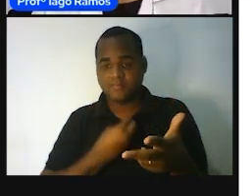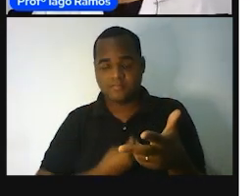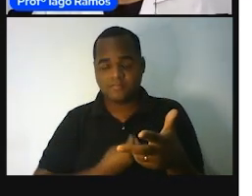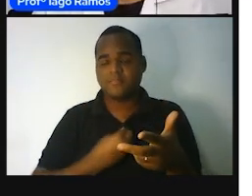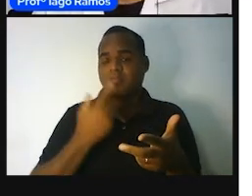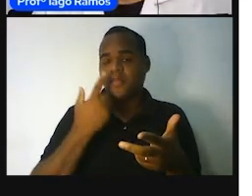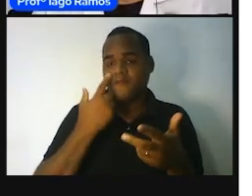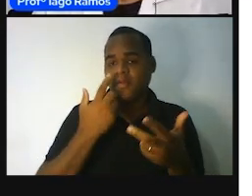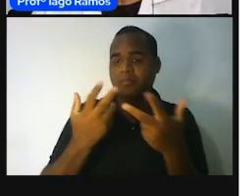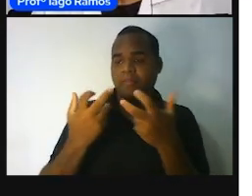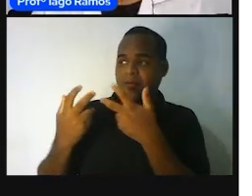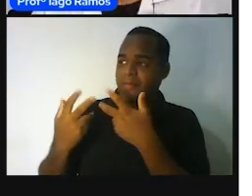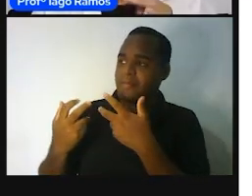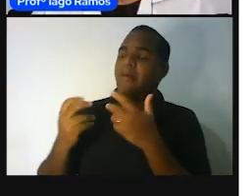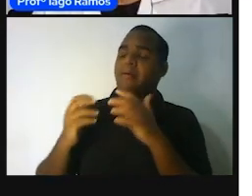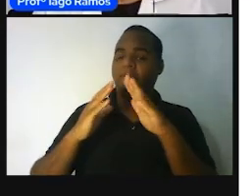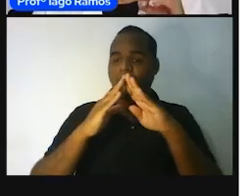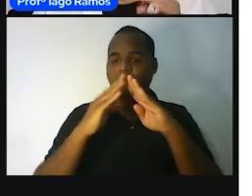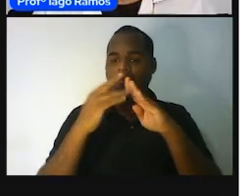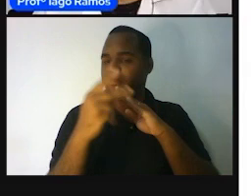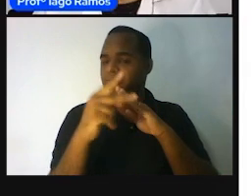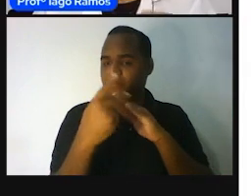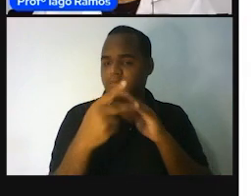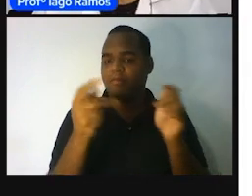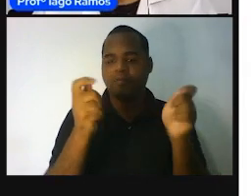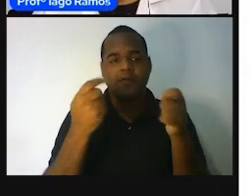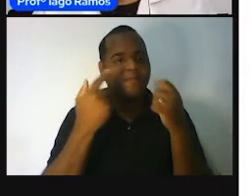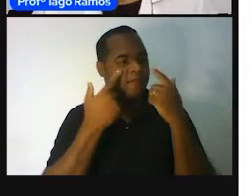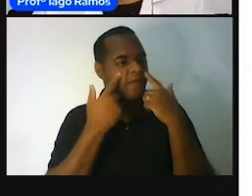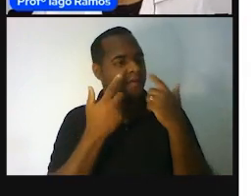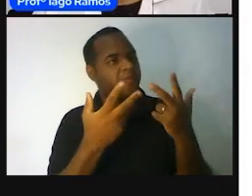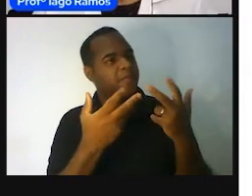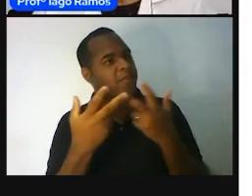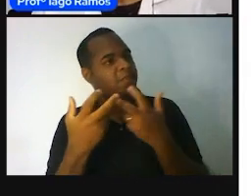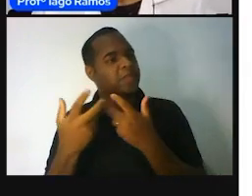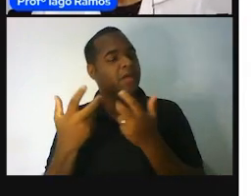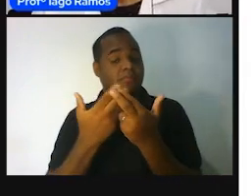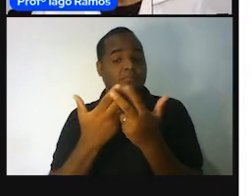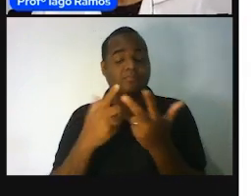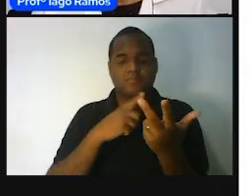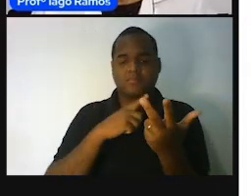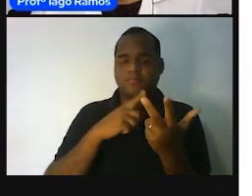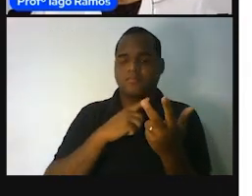pensar em dizer, ó, tem o quiser, ou coisas que podem ser medididos, tá bom?